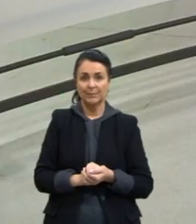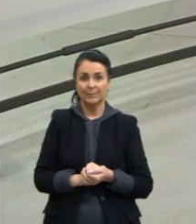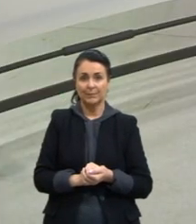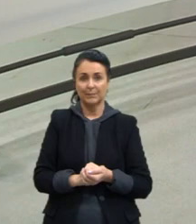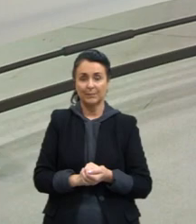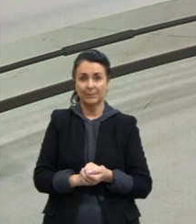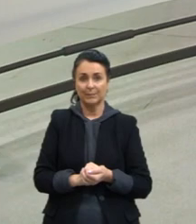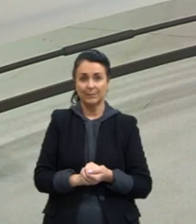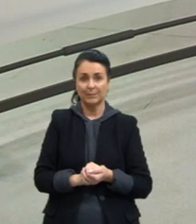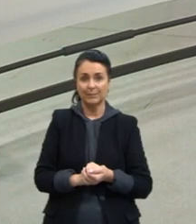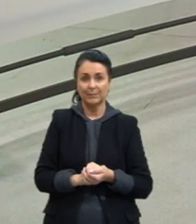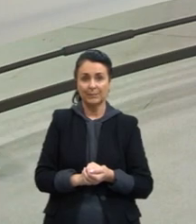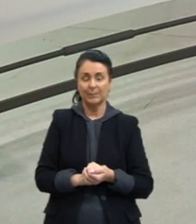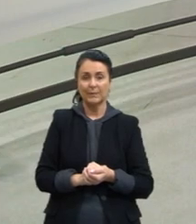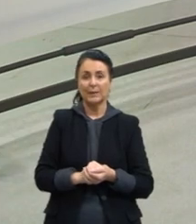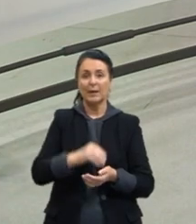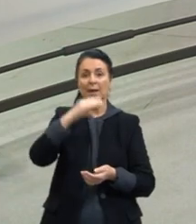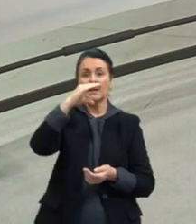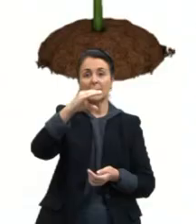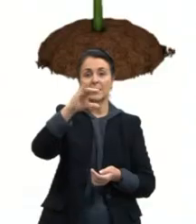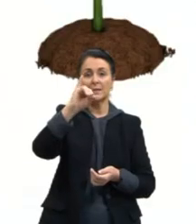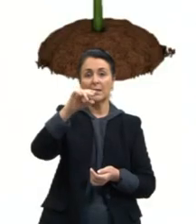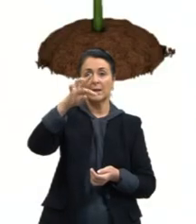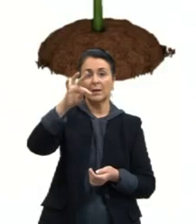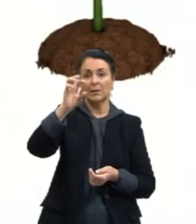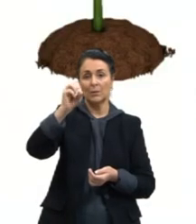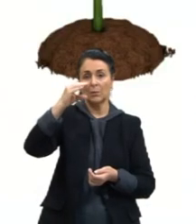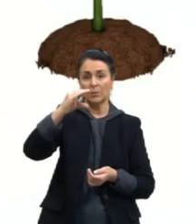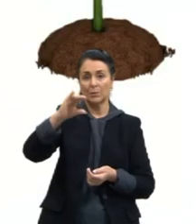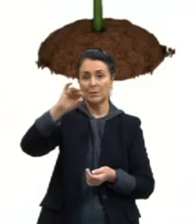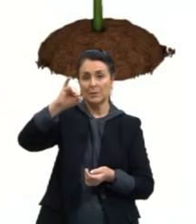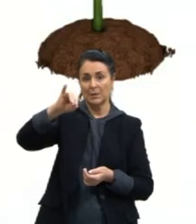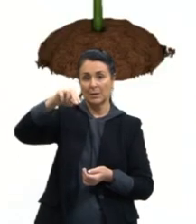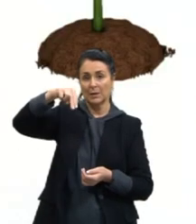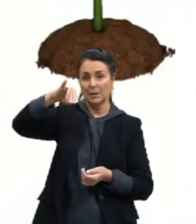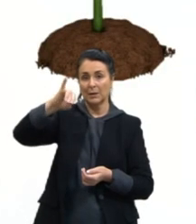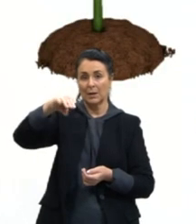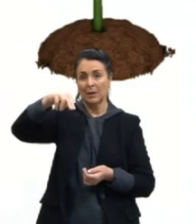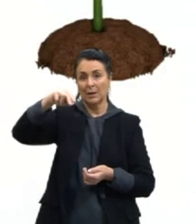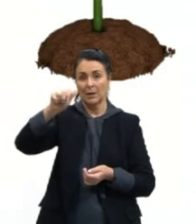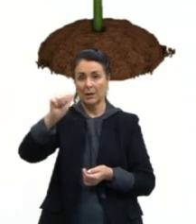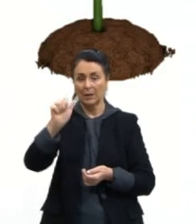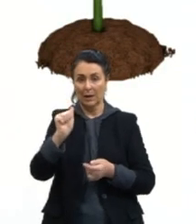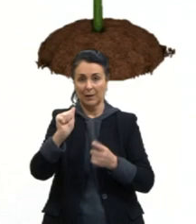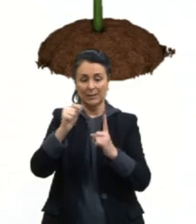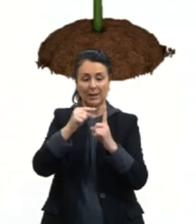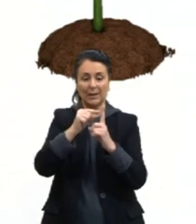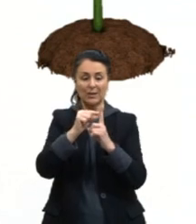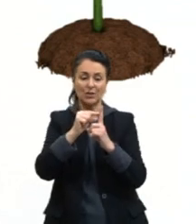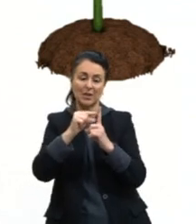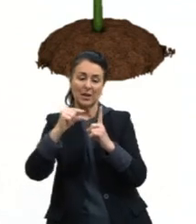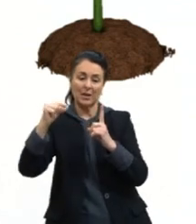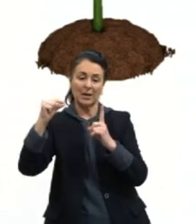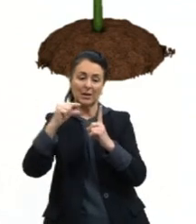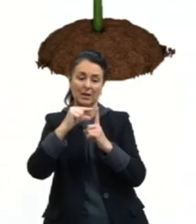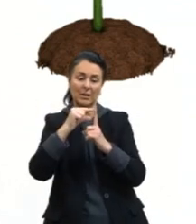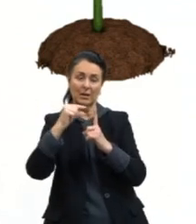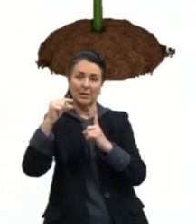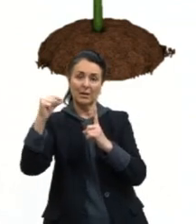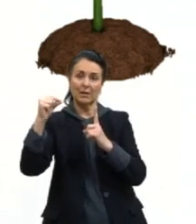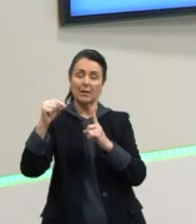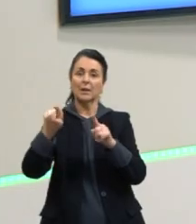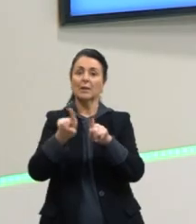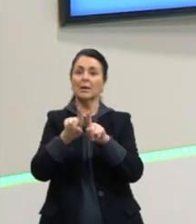Então, as citocininas, elas atuam no crescimento dessas gemas laterais. Temos também o